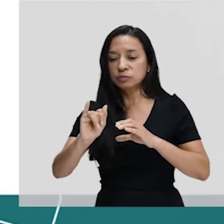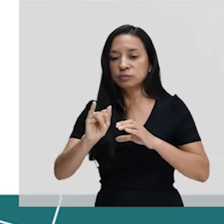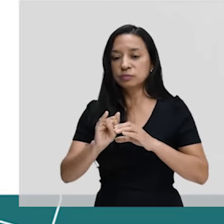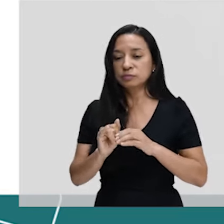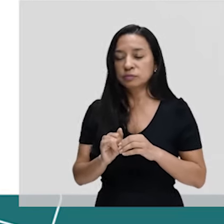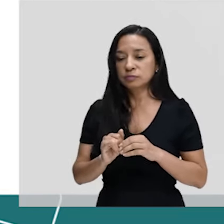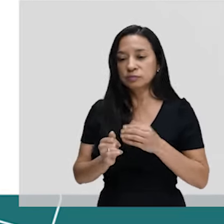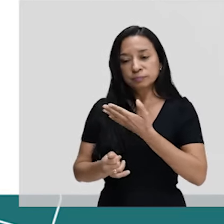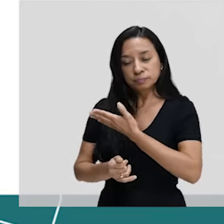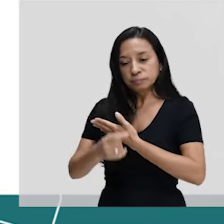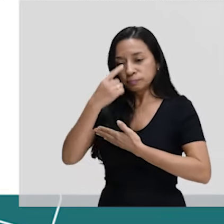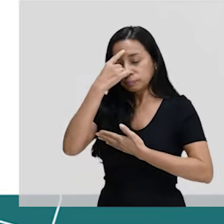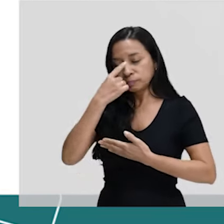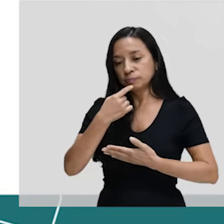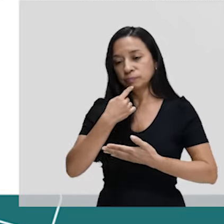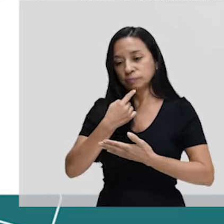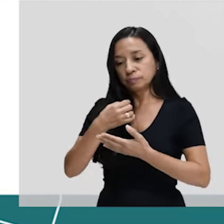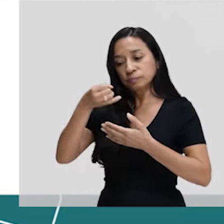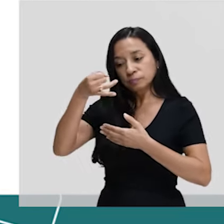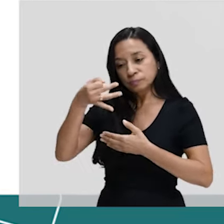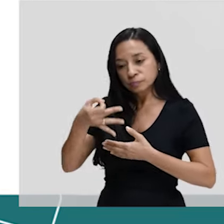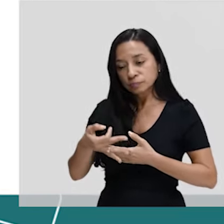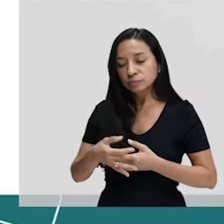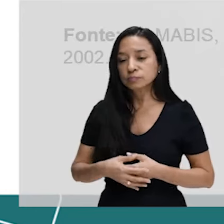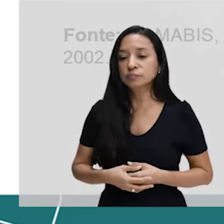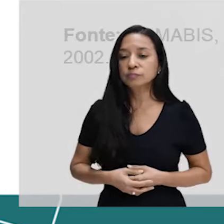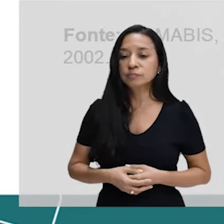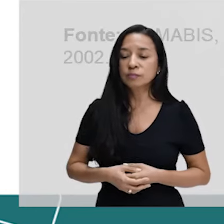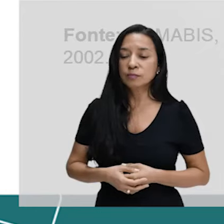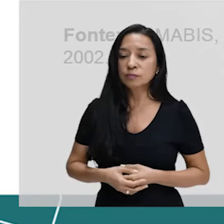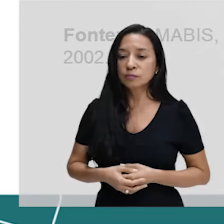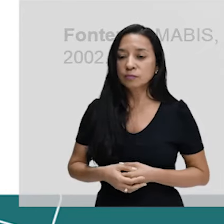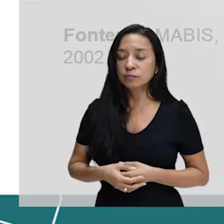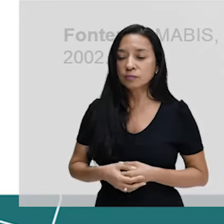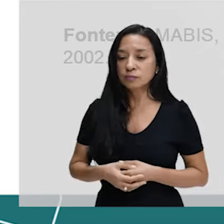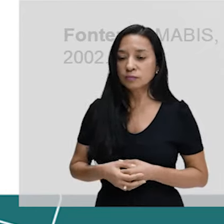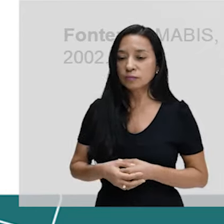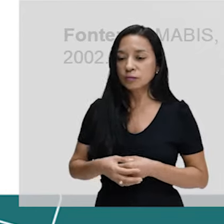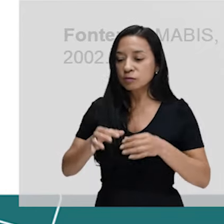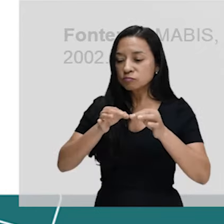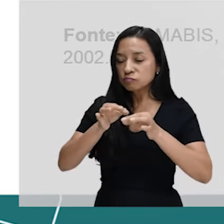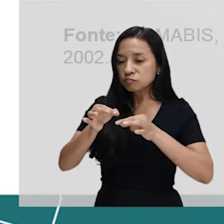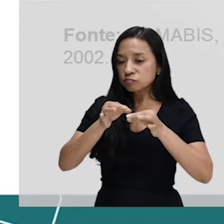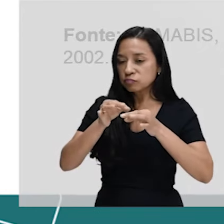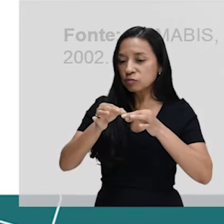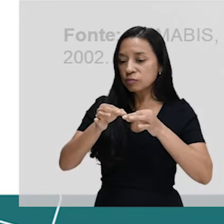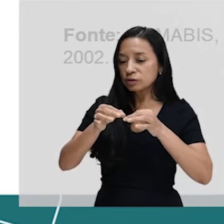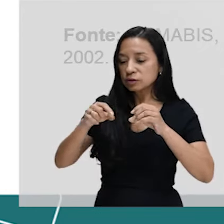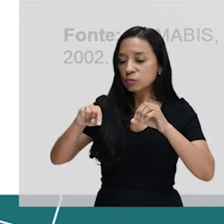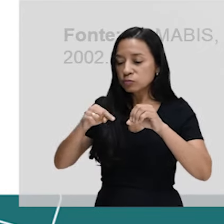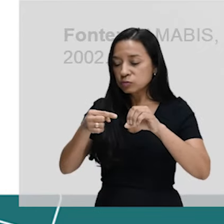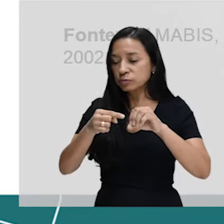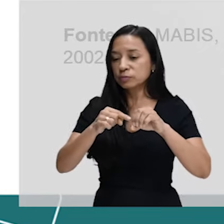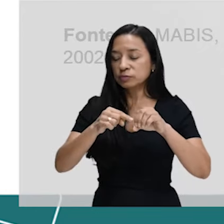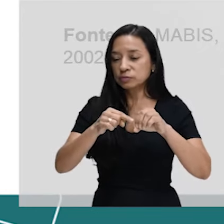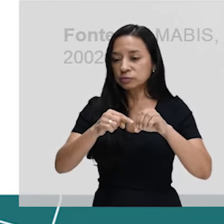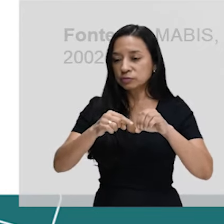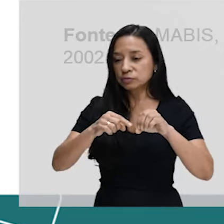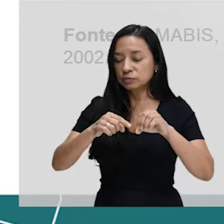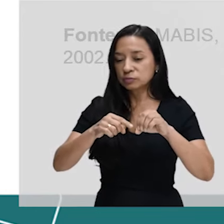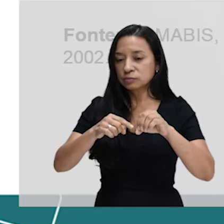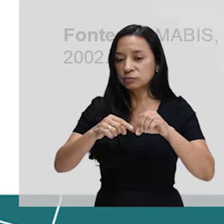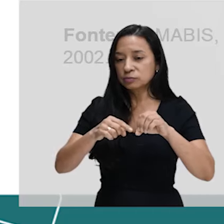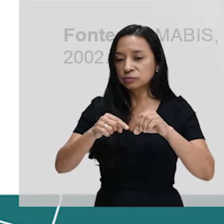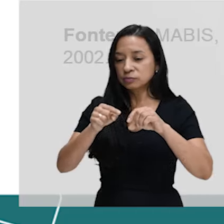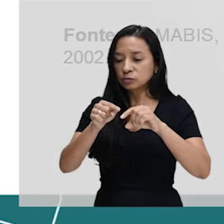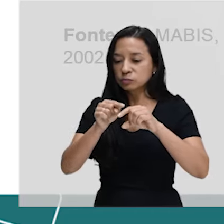ele vai surgir a partir do processo de formação do espermatozoide. Então, o acrossomo é isso